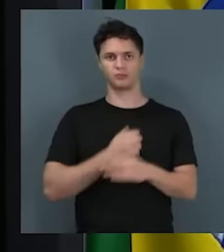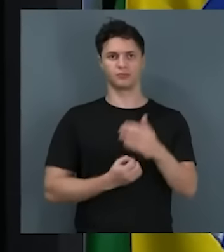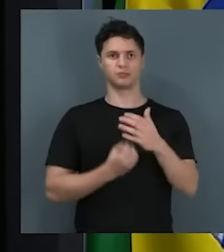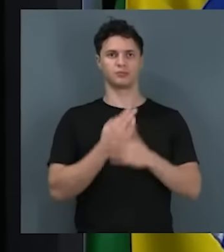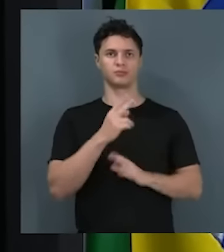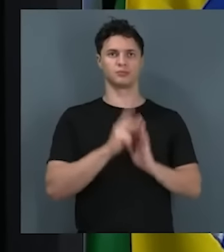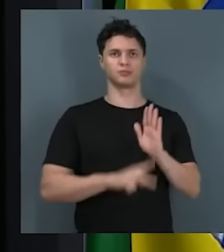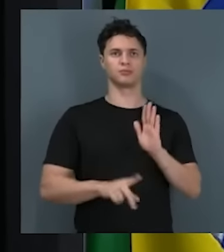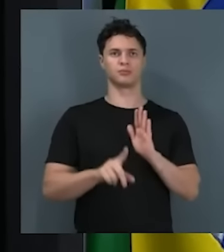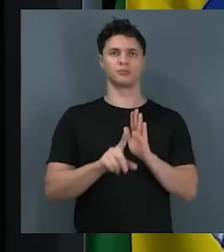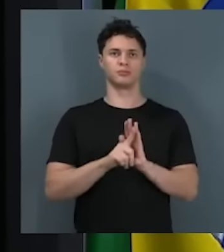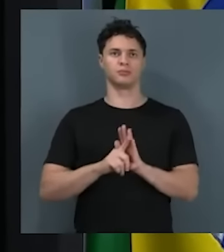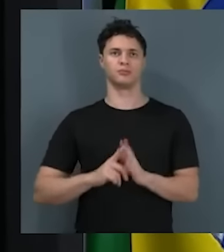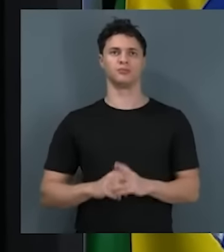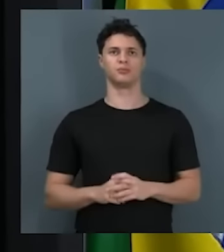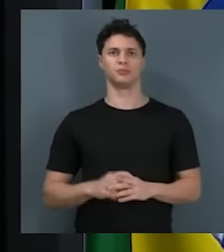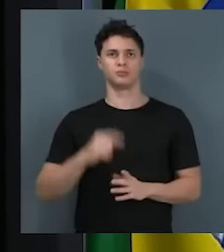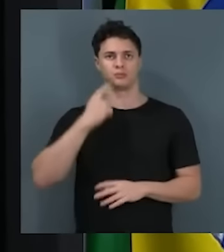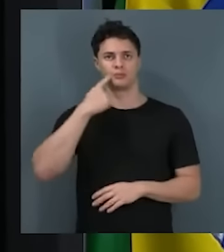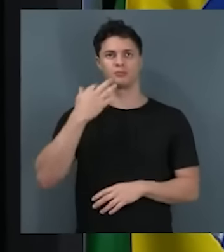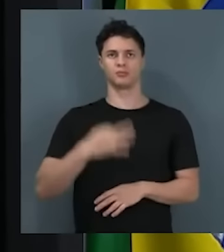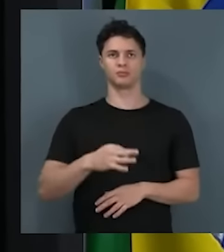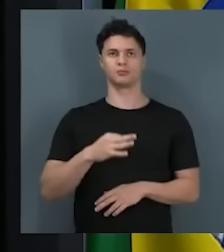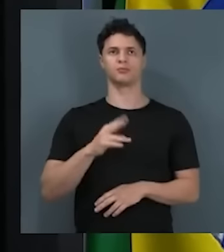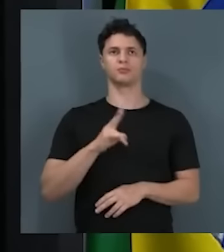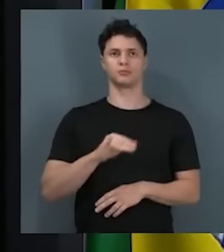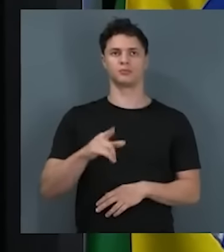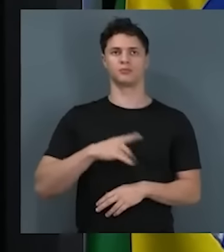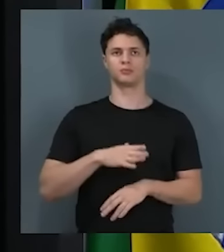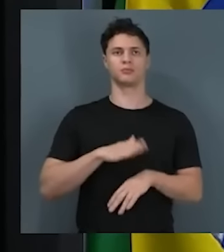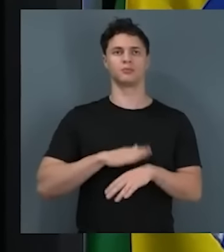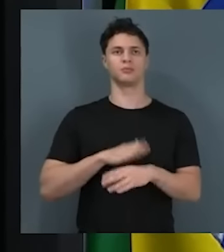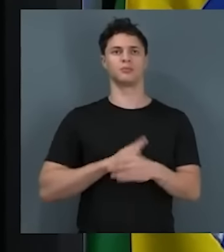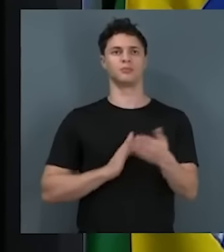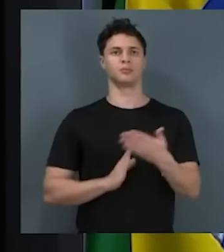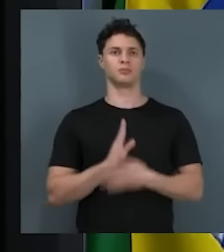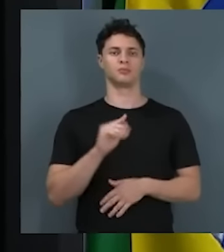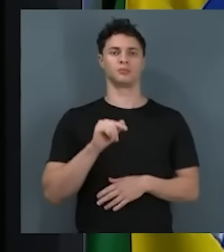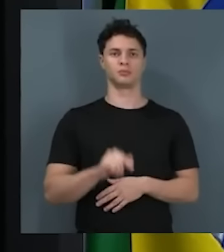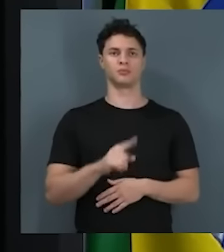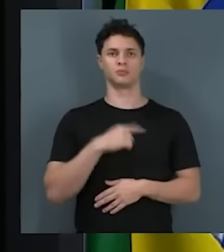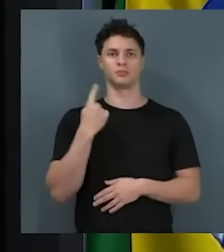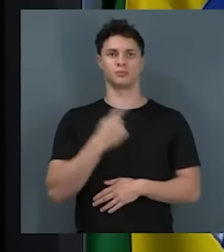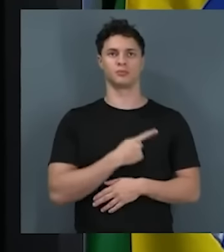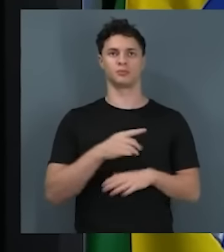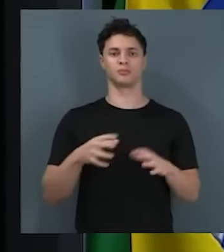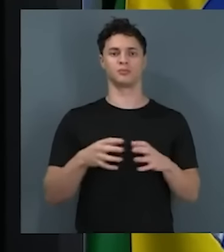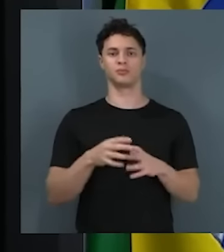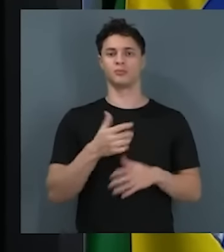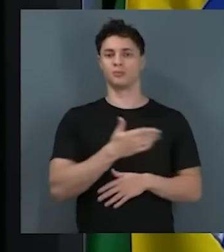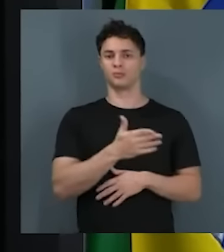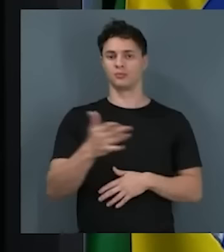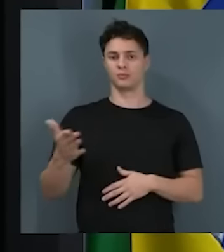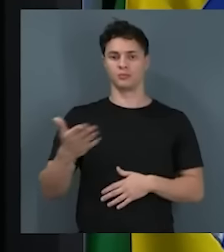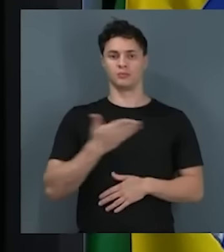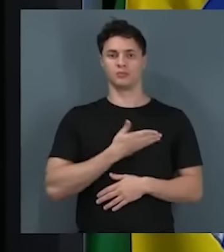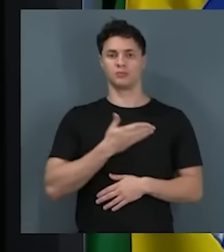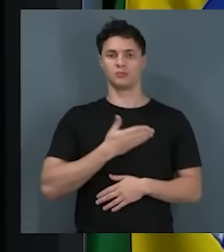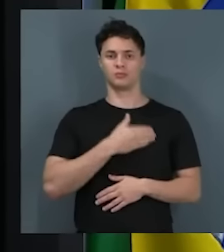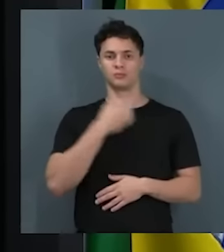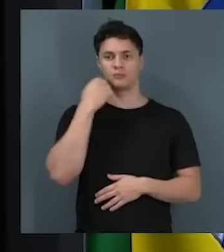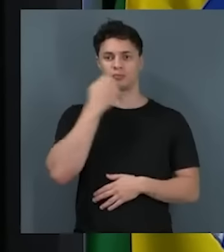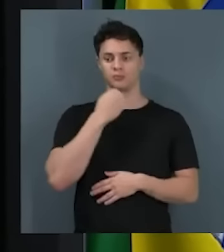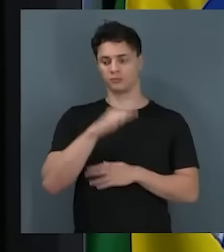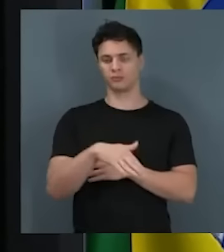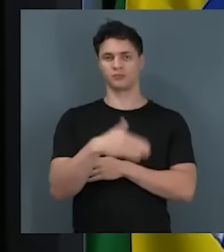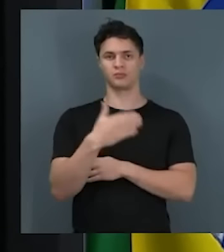que certamente, quando passar pela apreciação aqui, dos nossos colegas. E aí, nesse sentido,